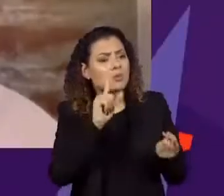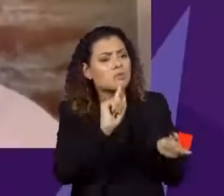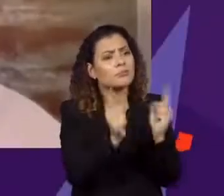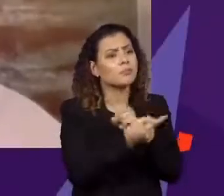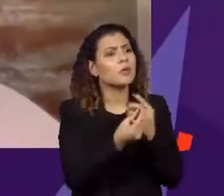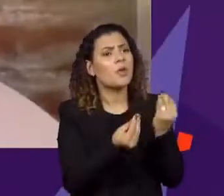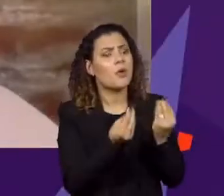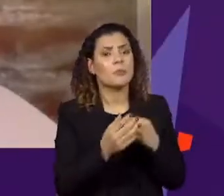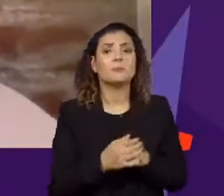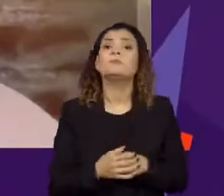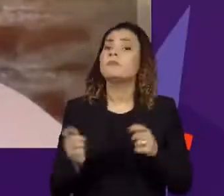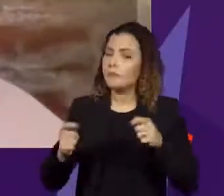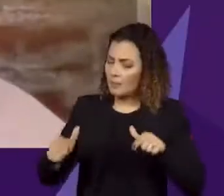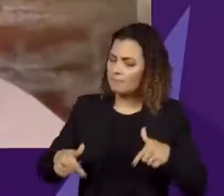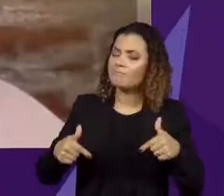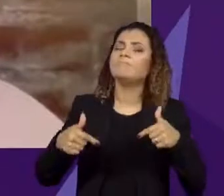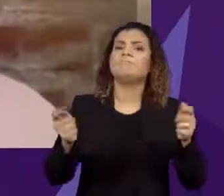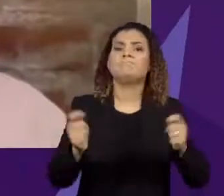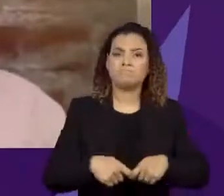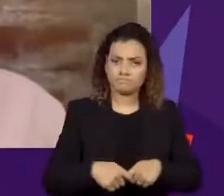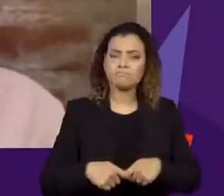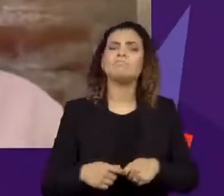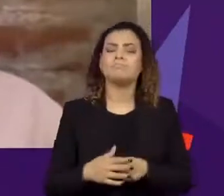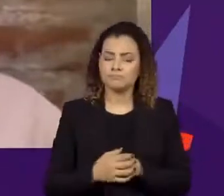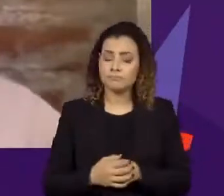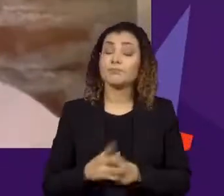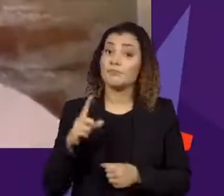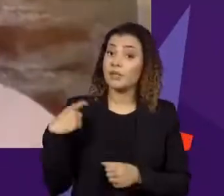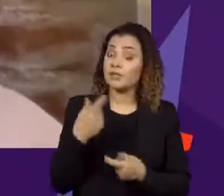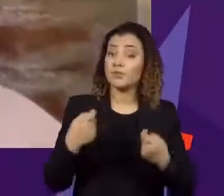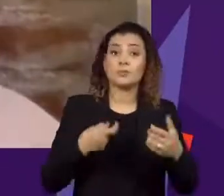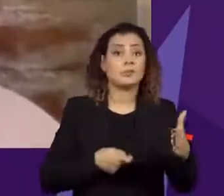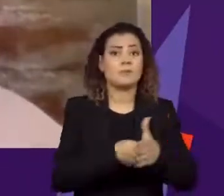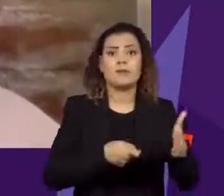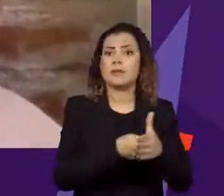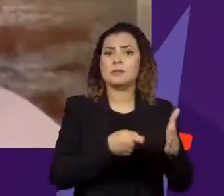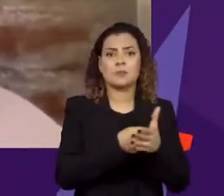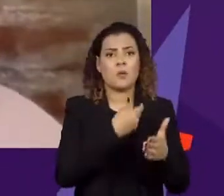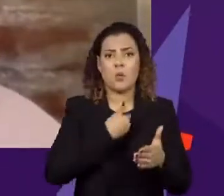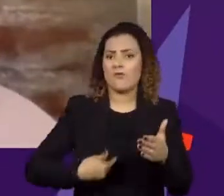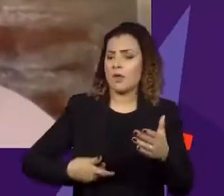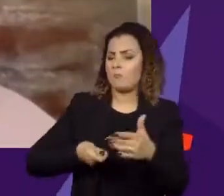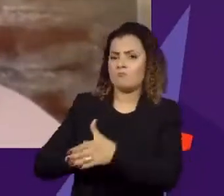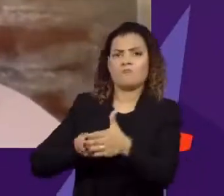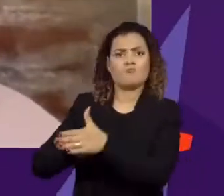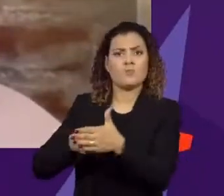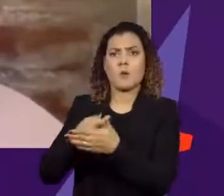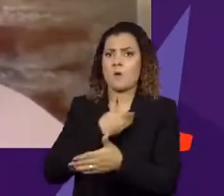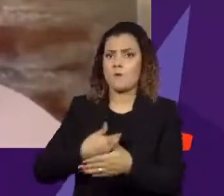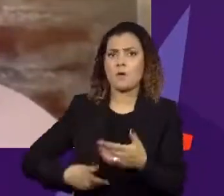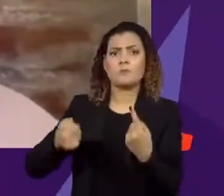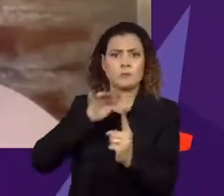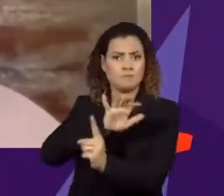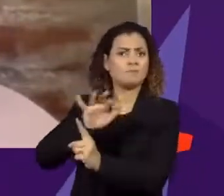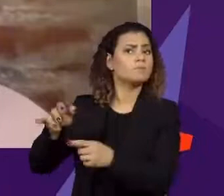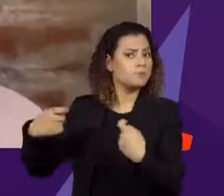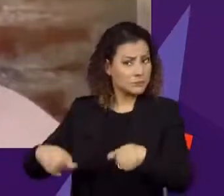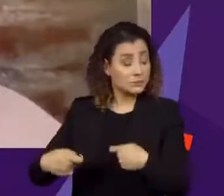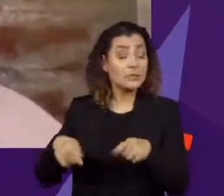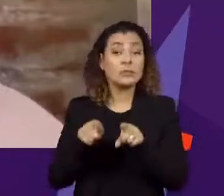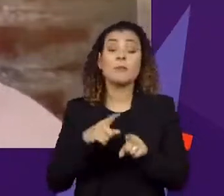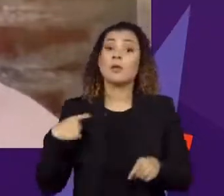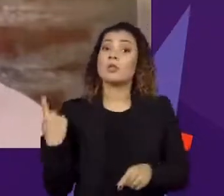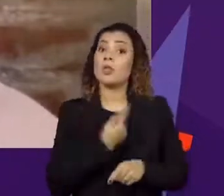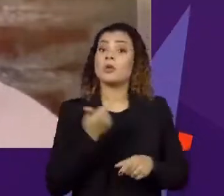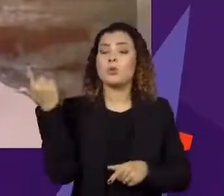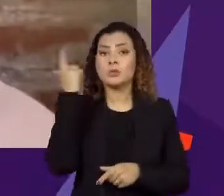Tudo, tem tudo a fazer, tem muito a fazer. A gente tem que fazer uma pressão forte sobre o governo, porque, inclusive, nós